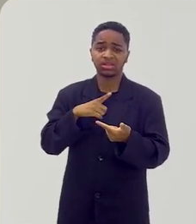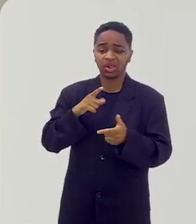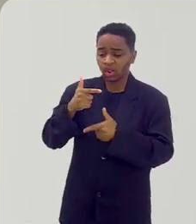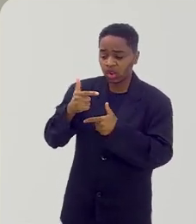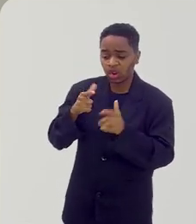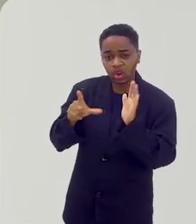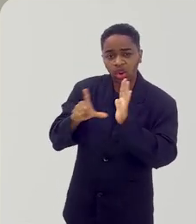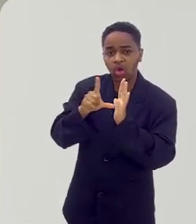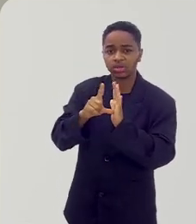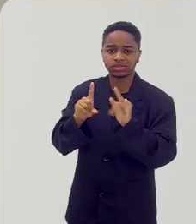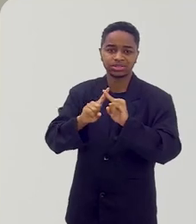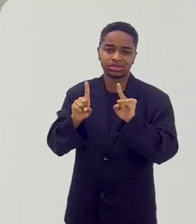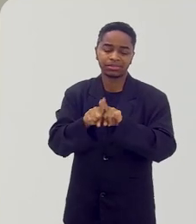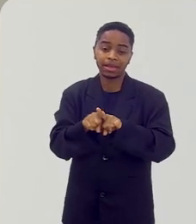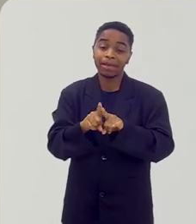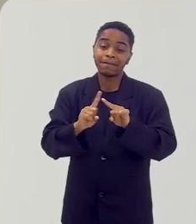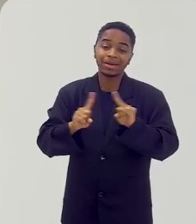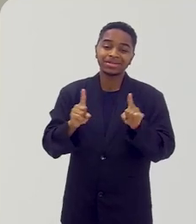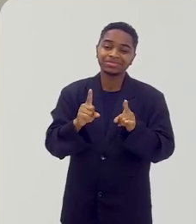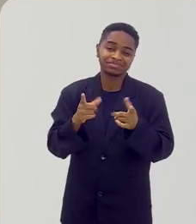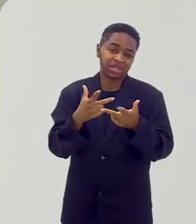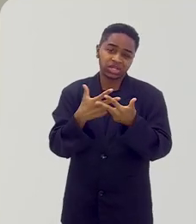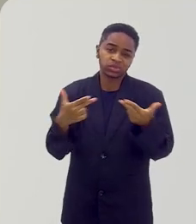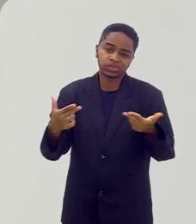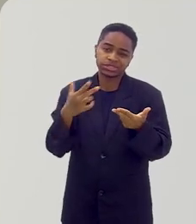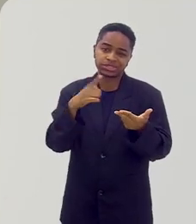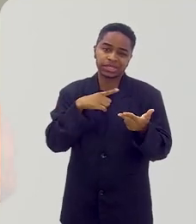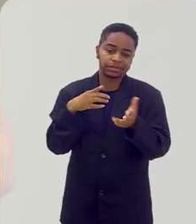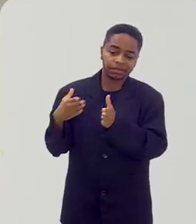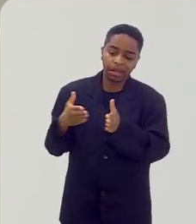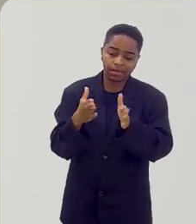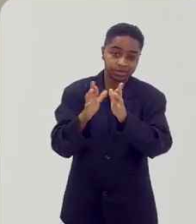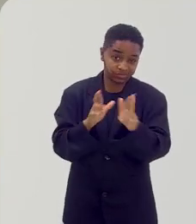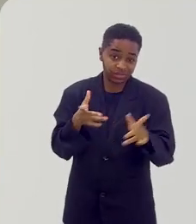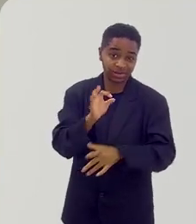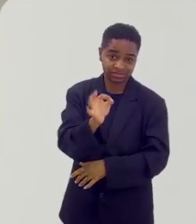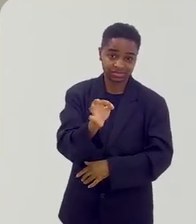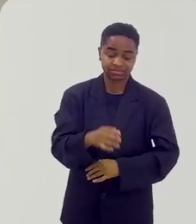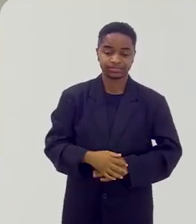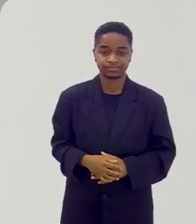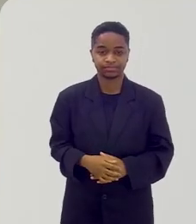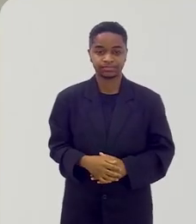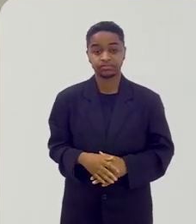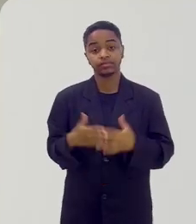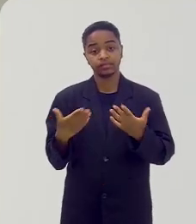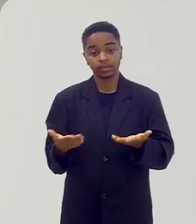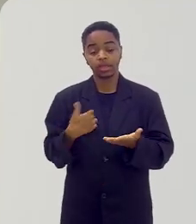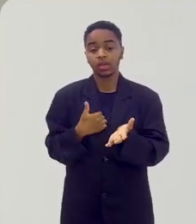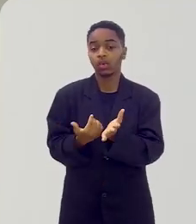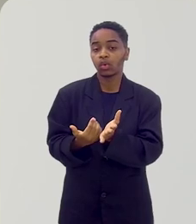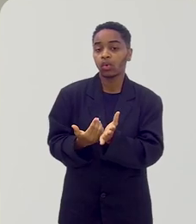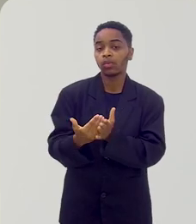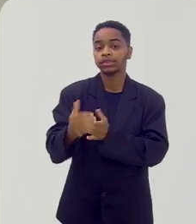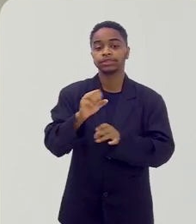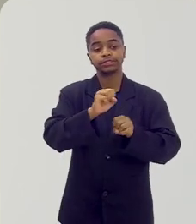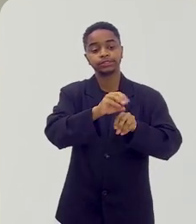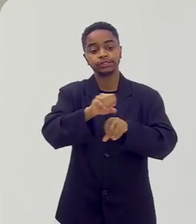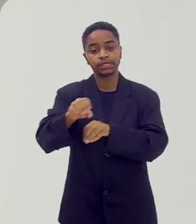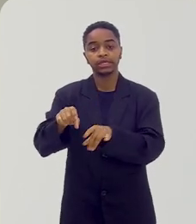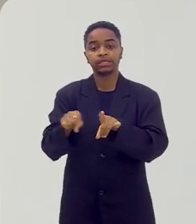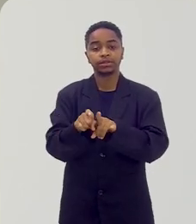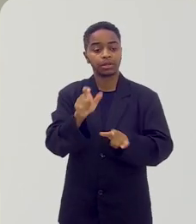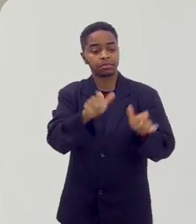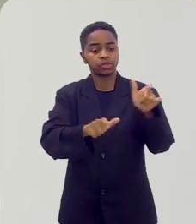minha vontade. Nada é... Quando tem que ser, é. Vai caminhando pra ser, né? E aí, eu comecei a